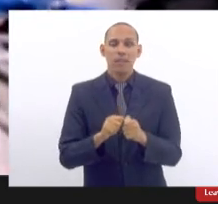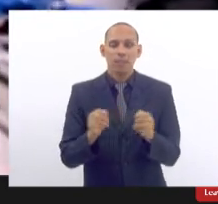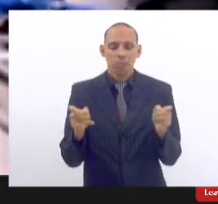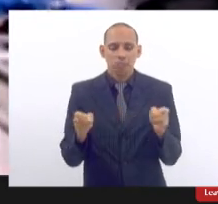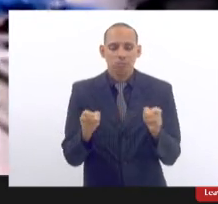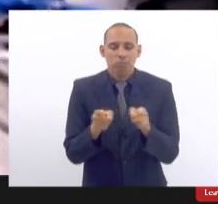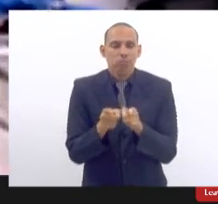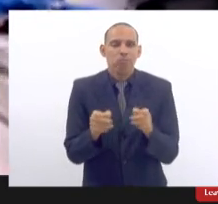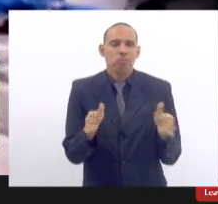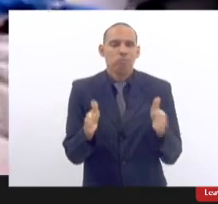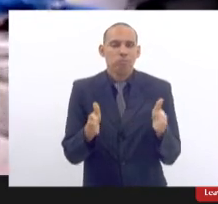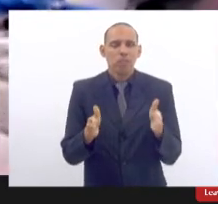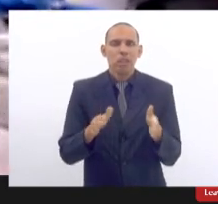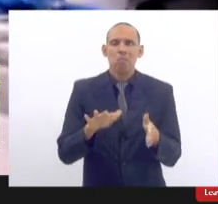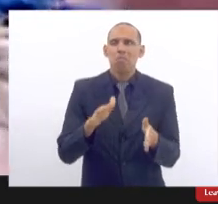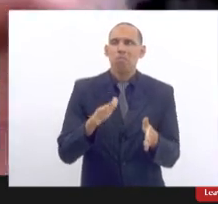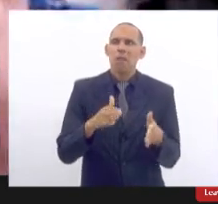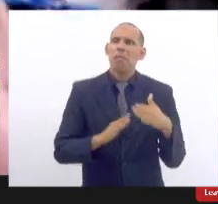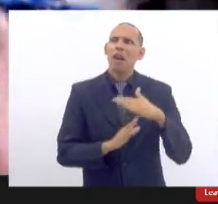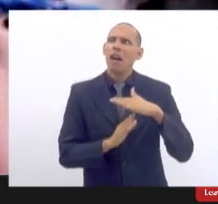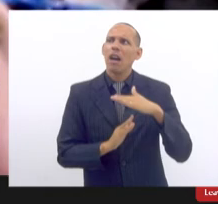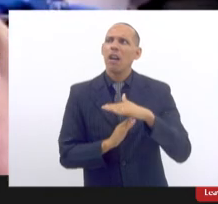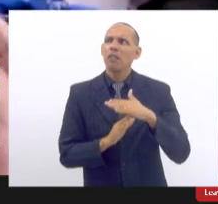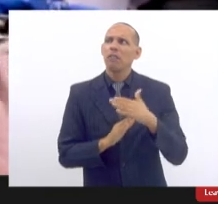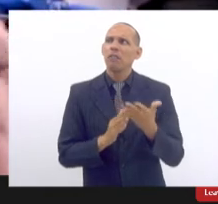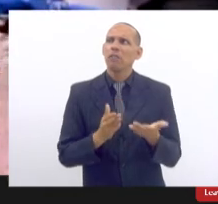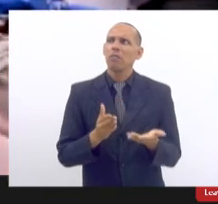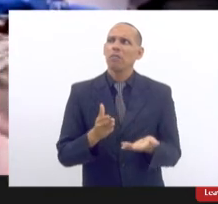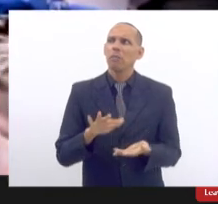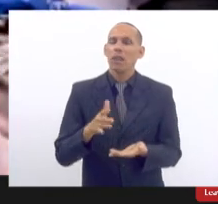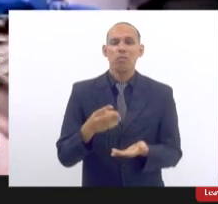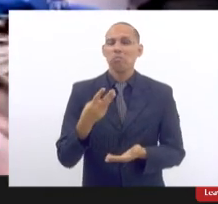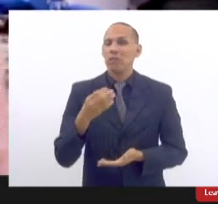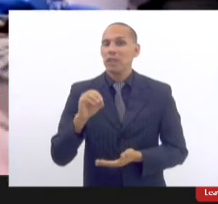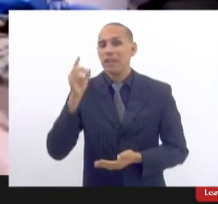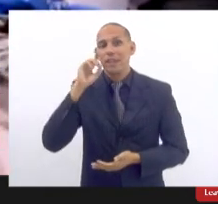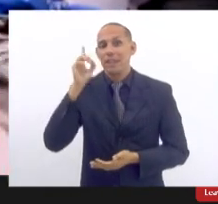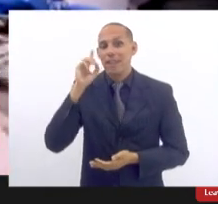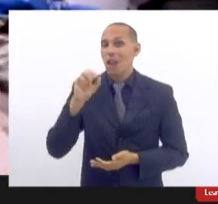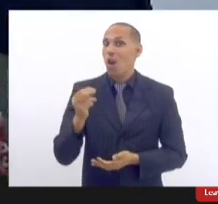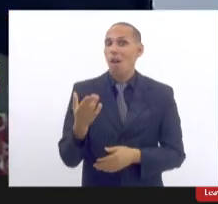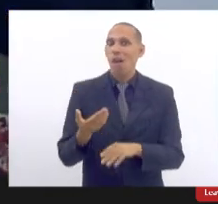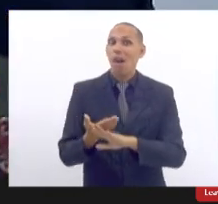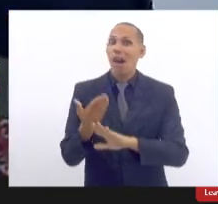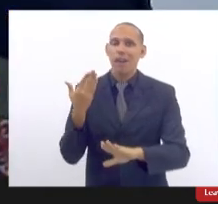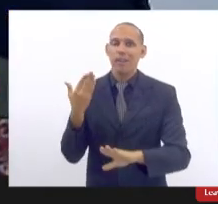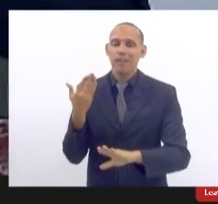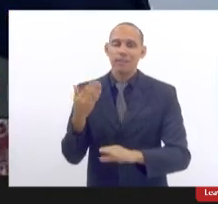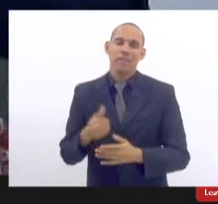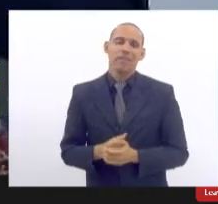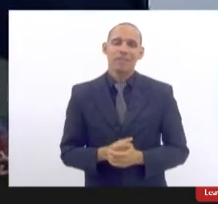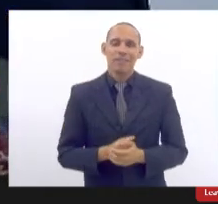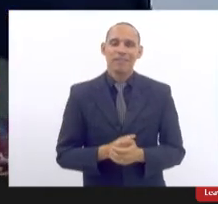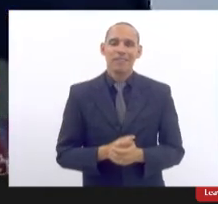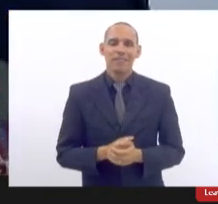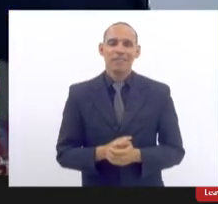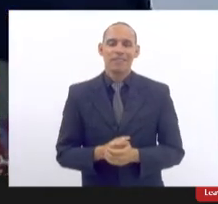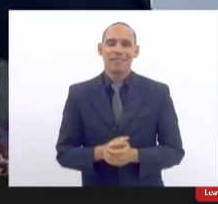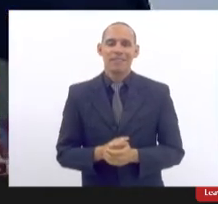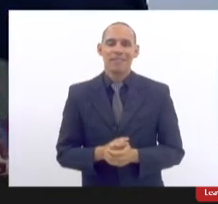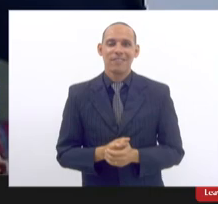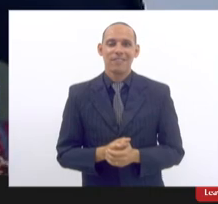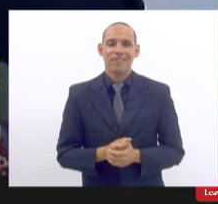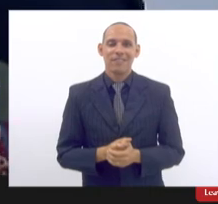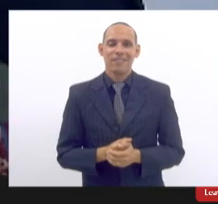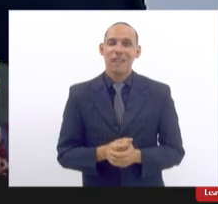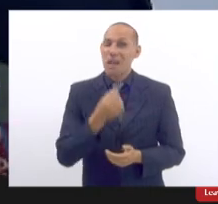brevemente no máximo num período de 30 dias ou antes disso porque são várias oi?